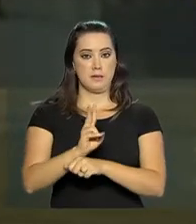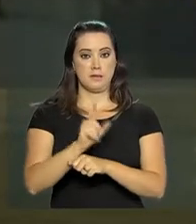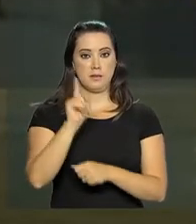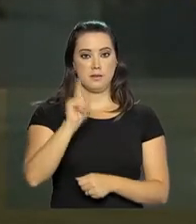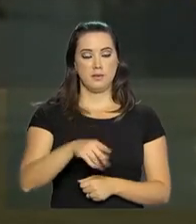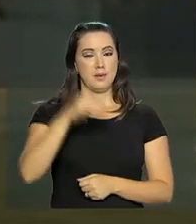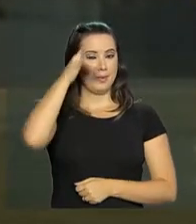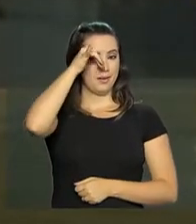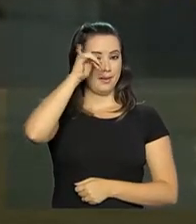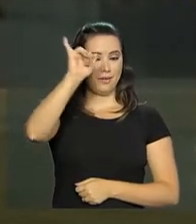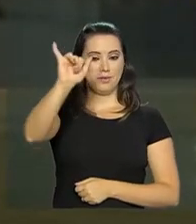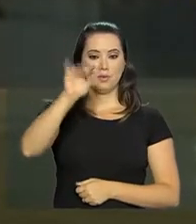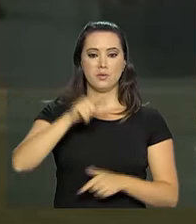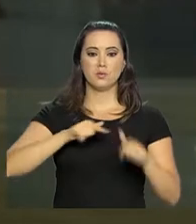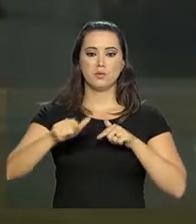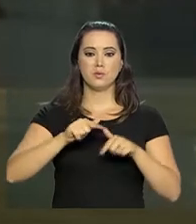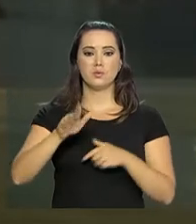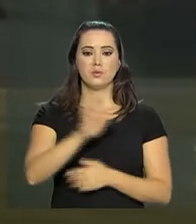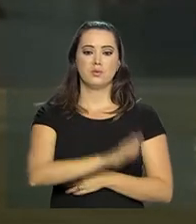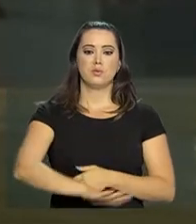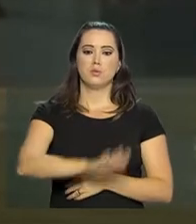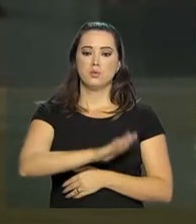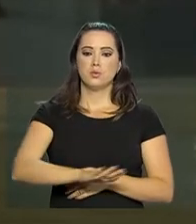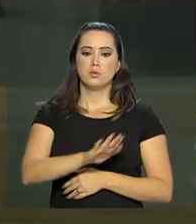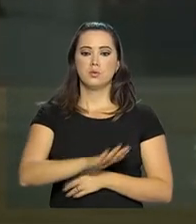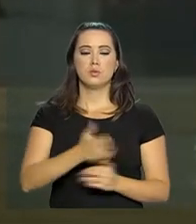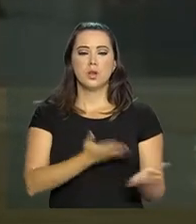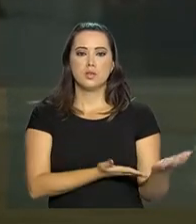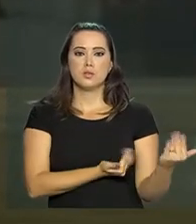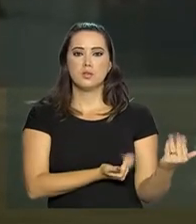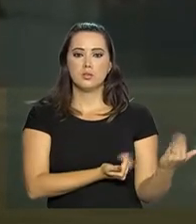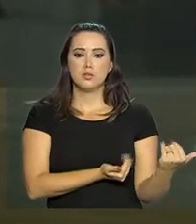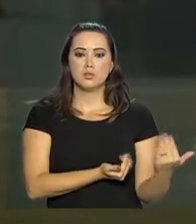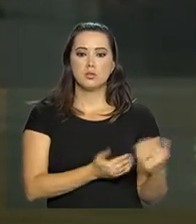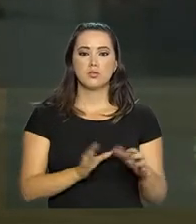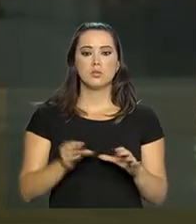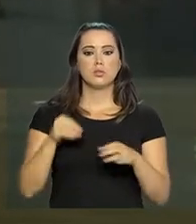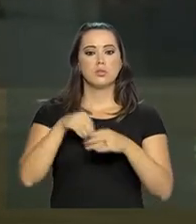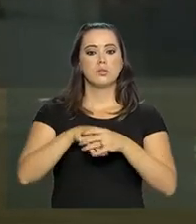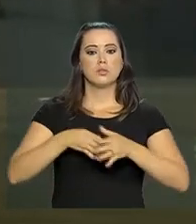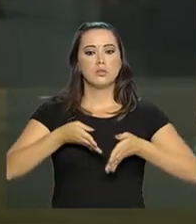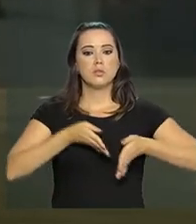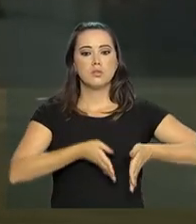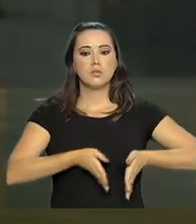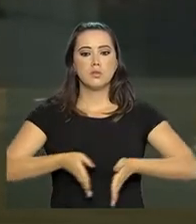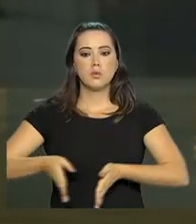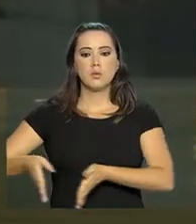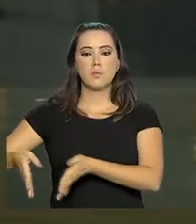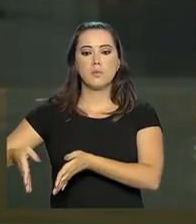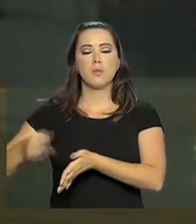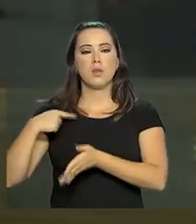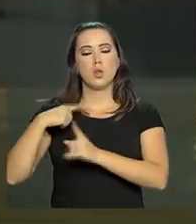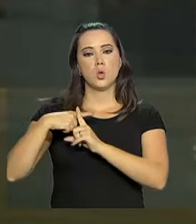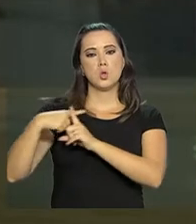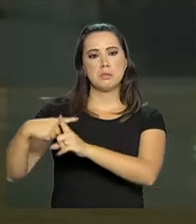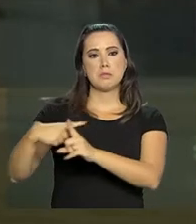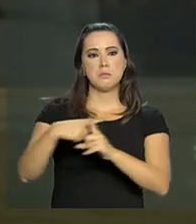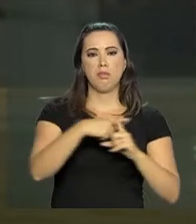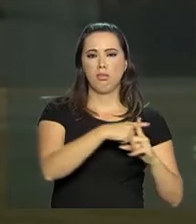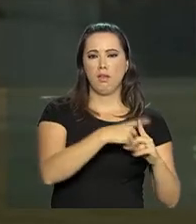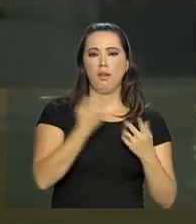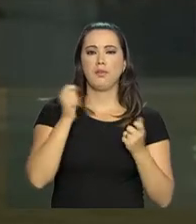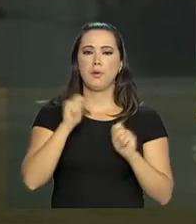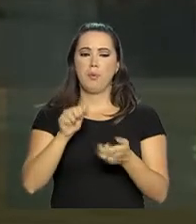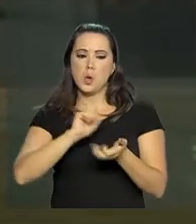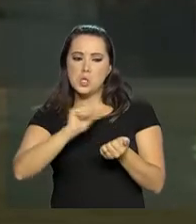Alessandra, para evitar o trabalho de crianças e adolescentes em cemitérios que podem realizar tarefas como limpeza de